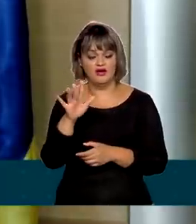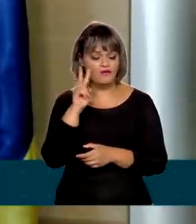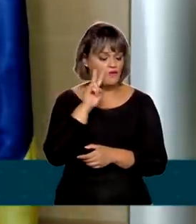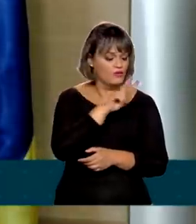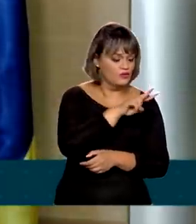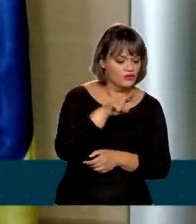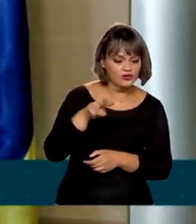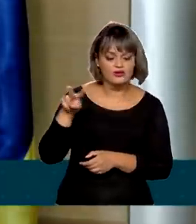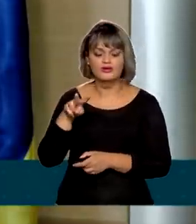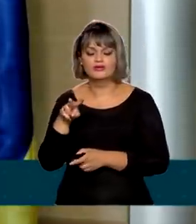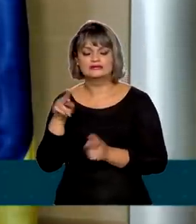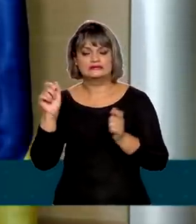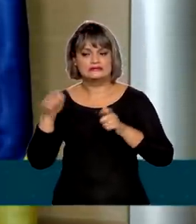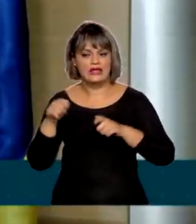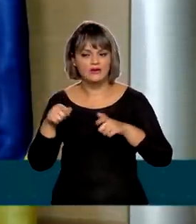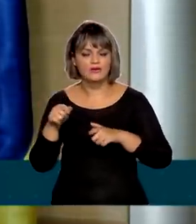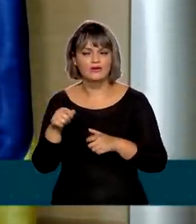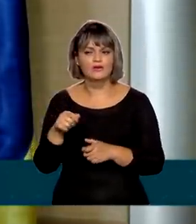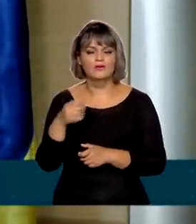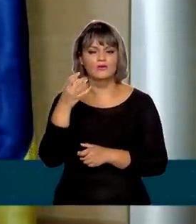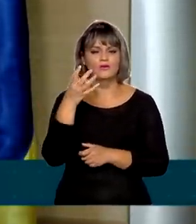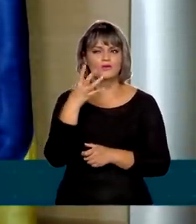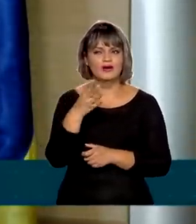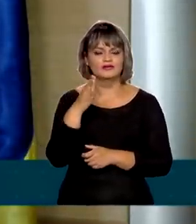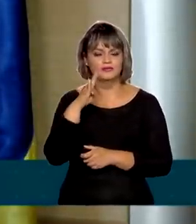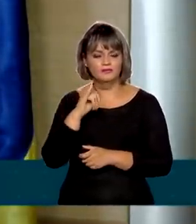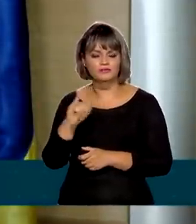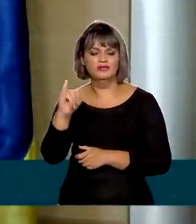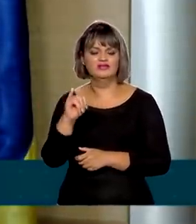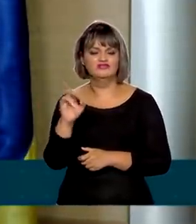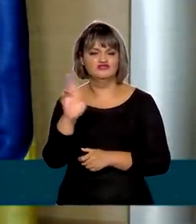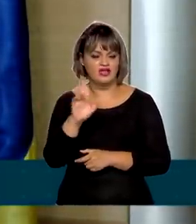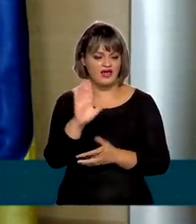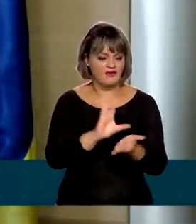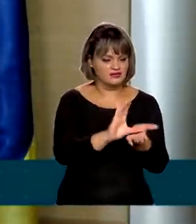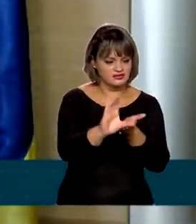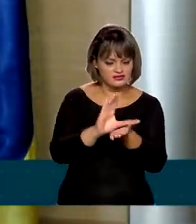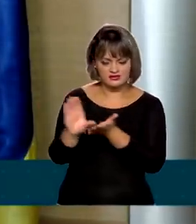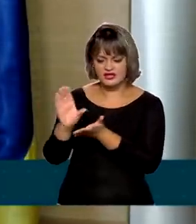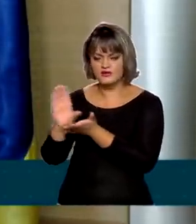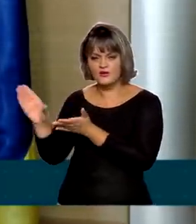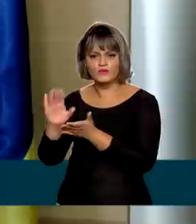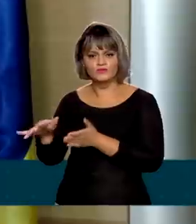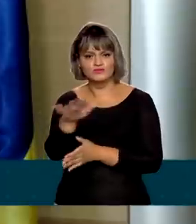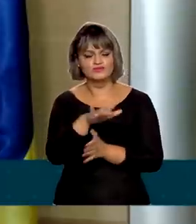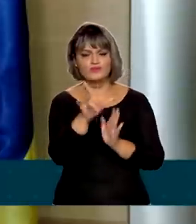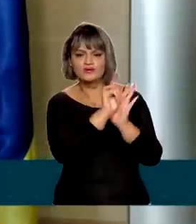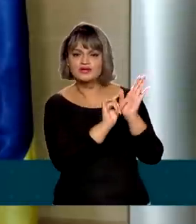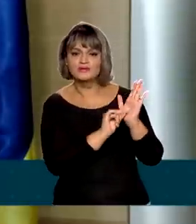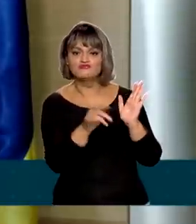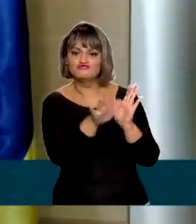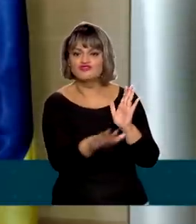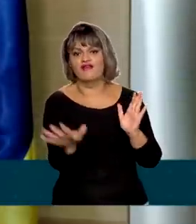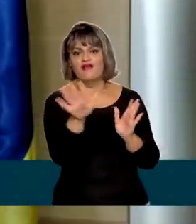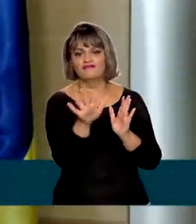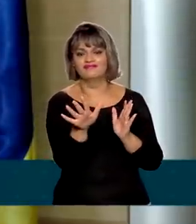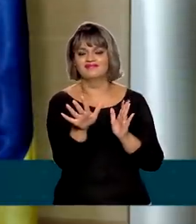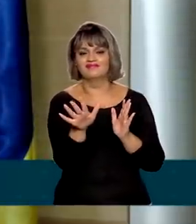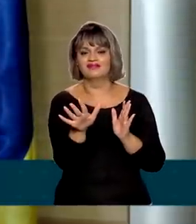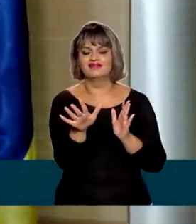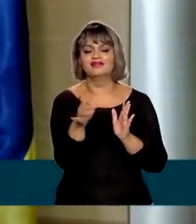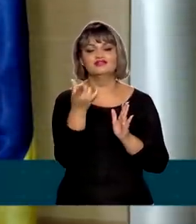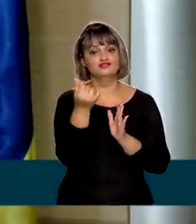conseguiam aportar por ano pouco mais de 4 bilhões de reais em investimentos com recursos próprios do orçamento geral ou recursos